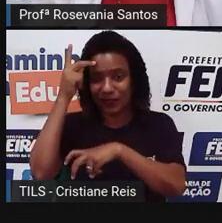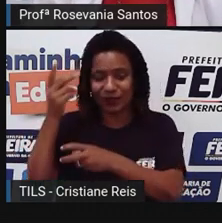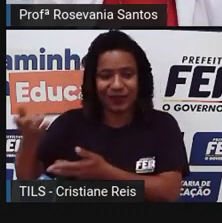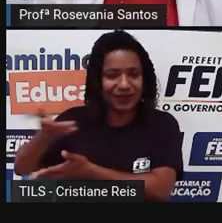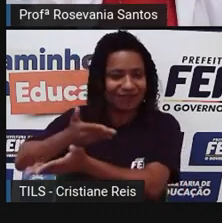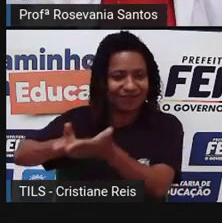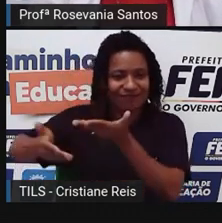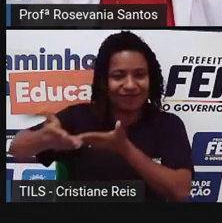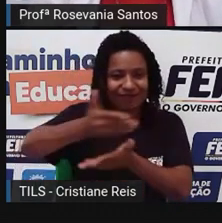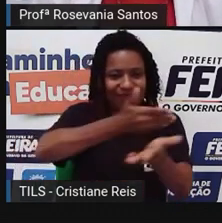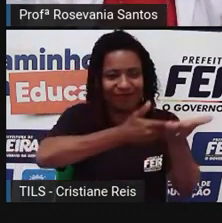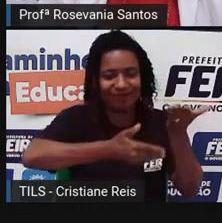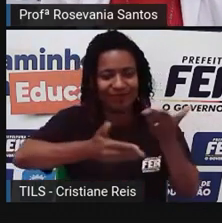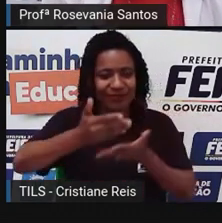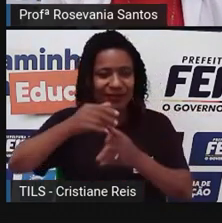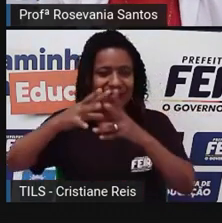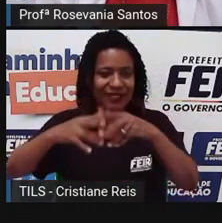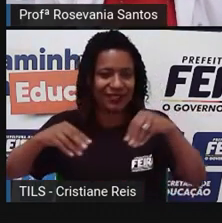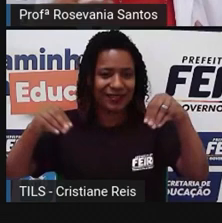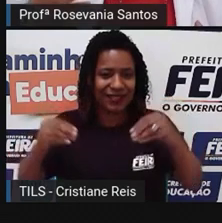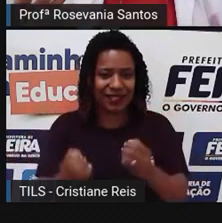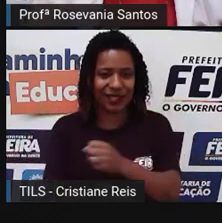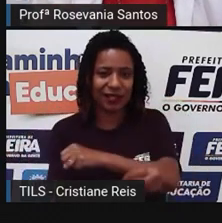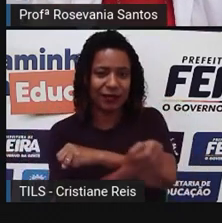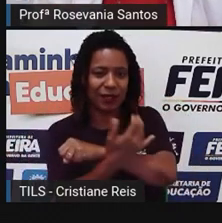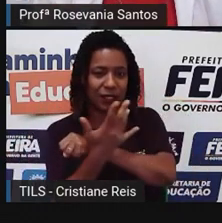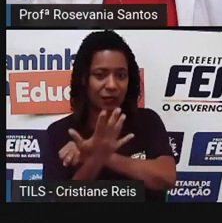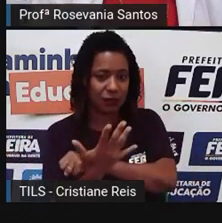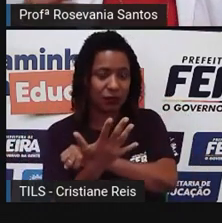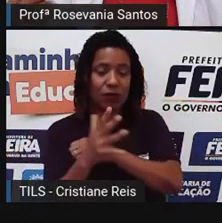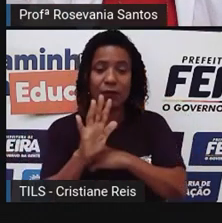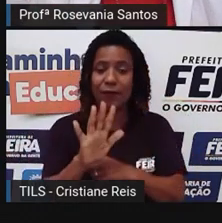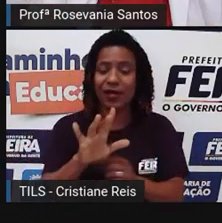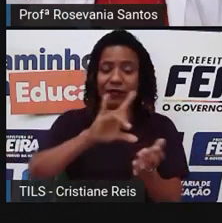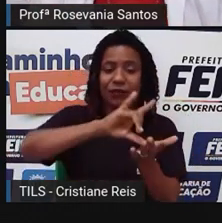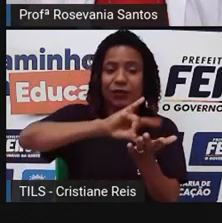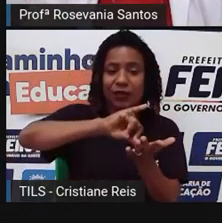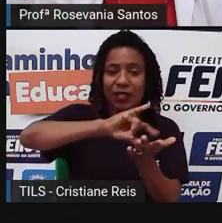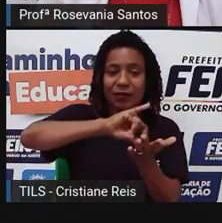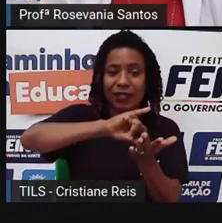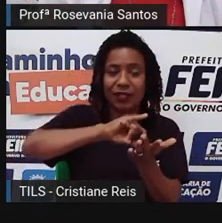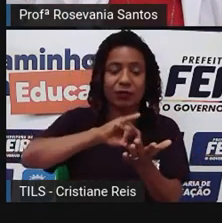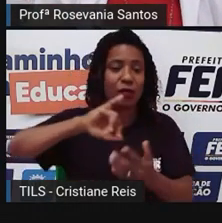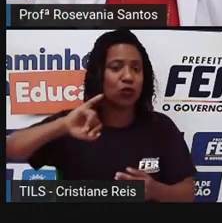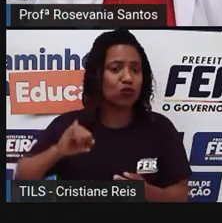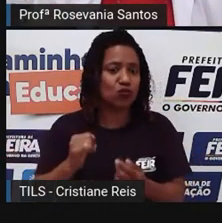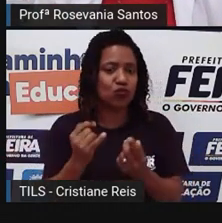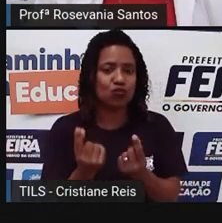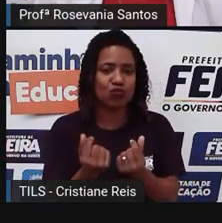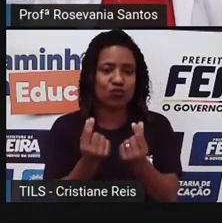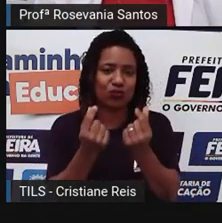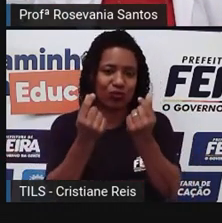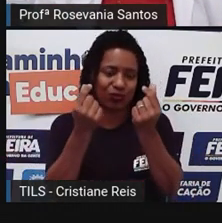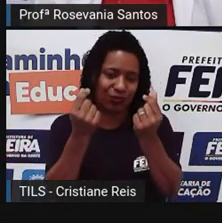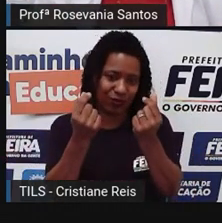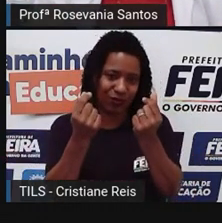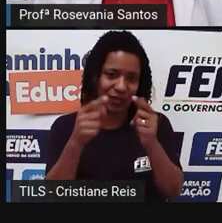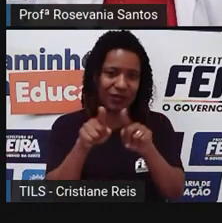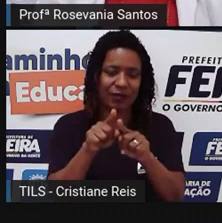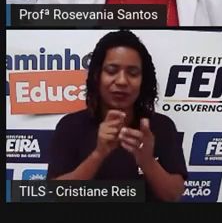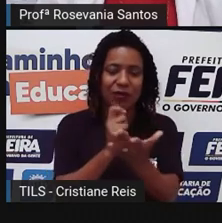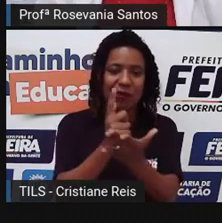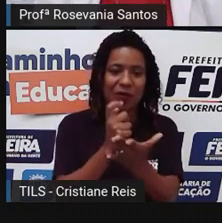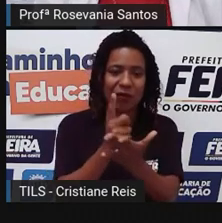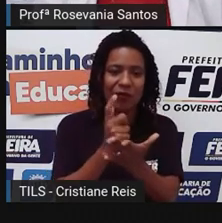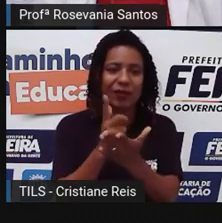do capitalismo, ela veio com essa questão, né, do lucro, da oferta e da procura, né? Aí veio a ideia também